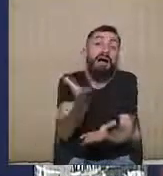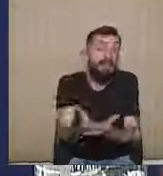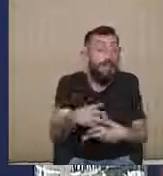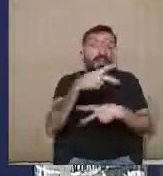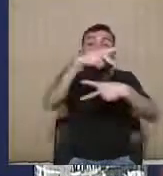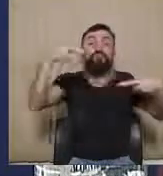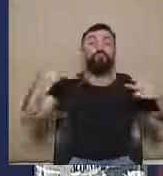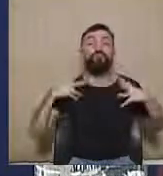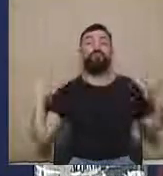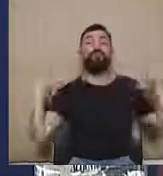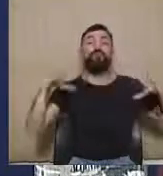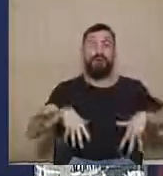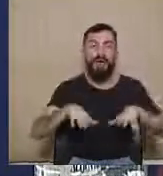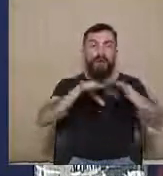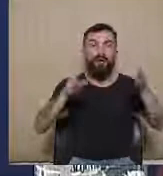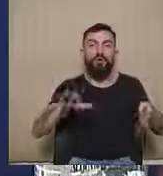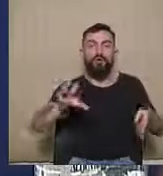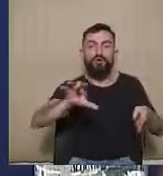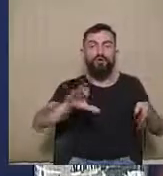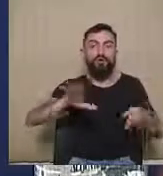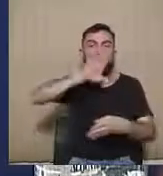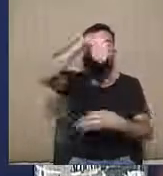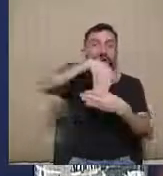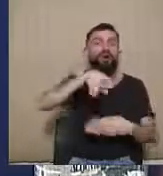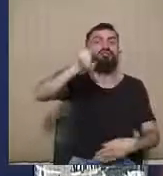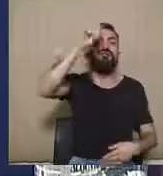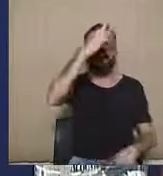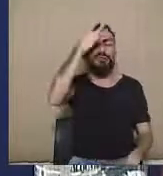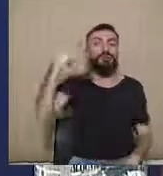vamos às urnas, votamos e temos os nossos candidatos.